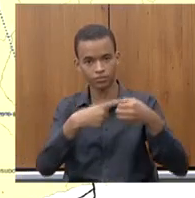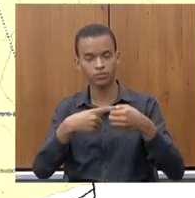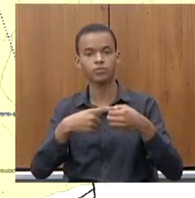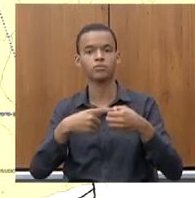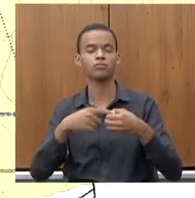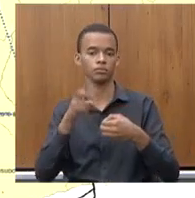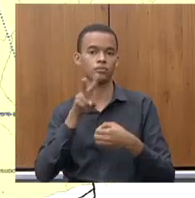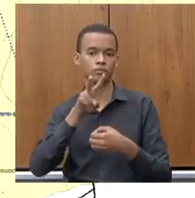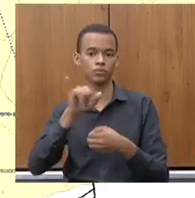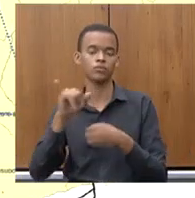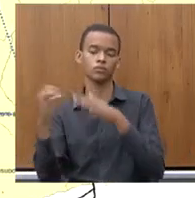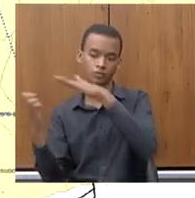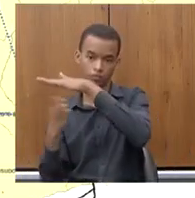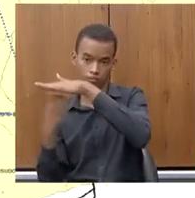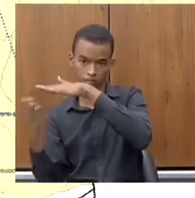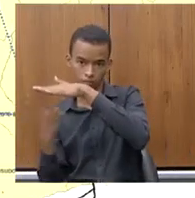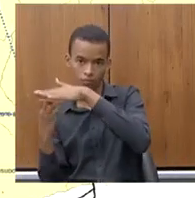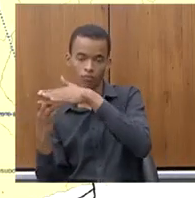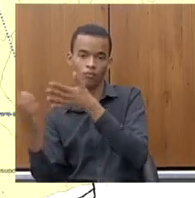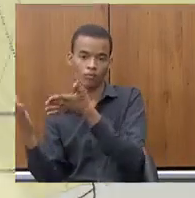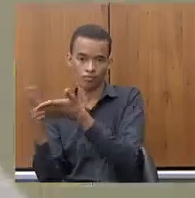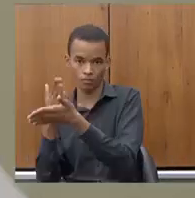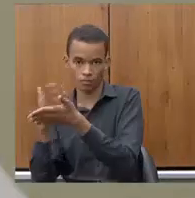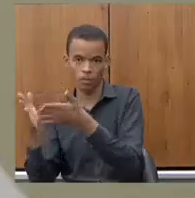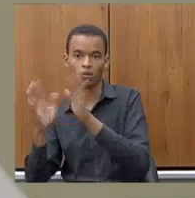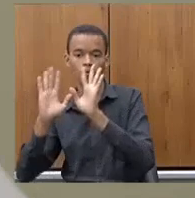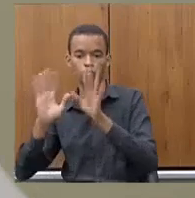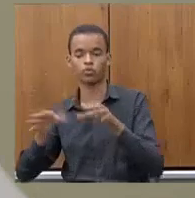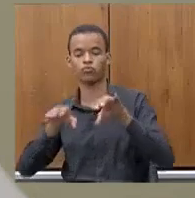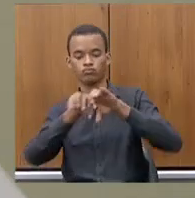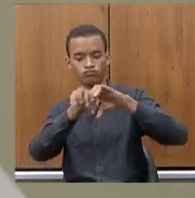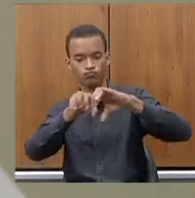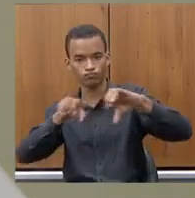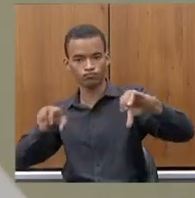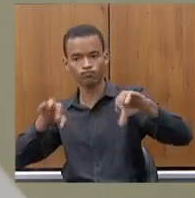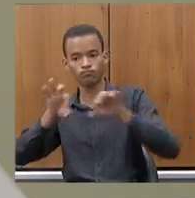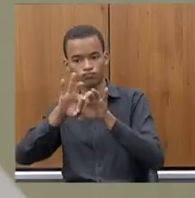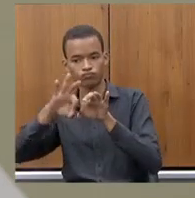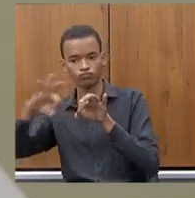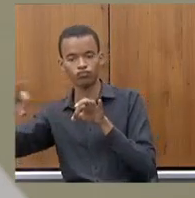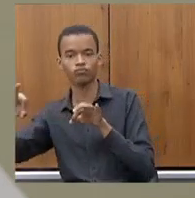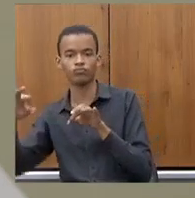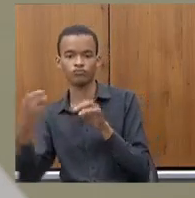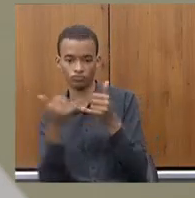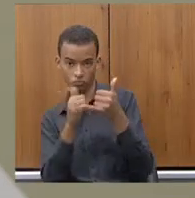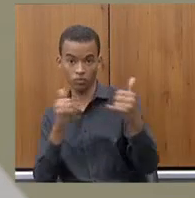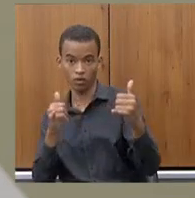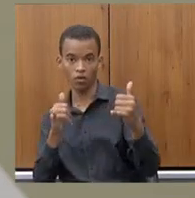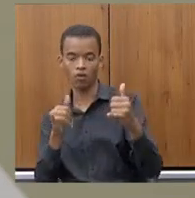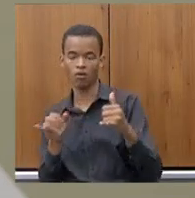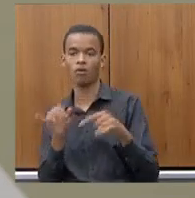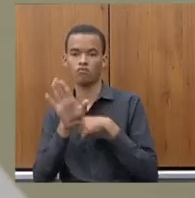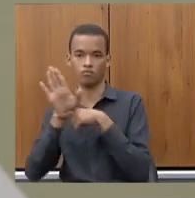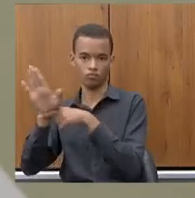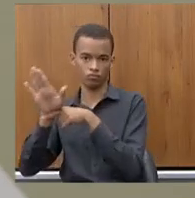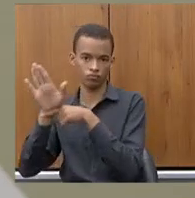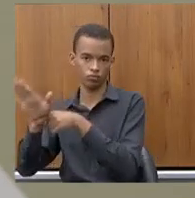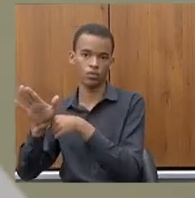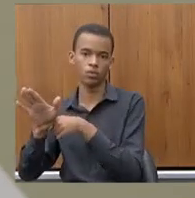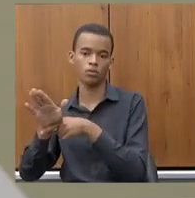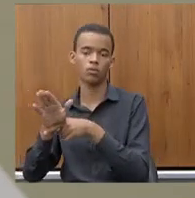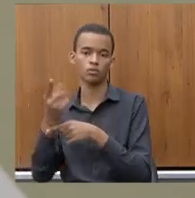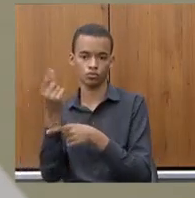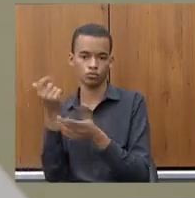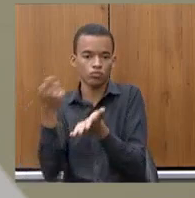estão lá podendo usufruir de uma energia mais barata competitiva que